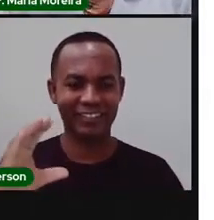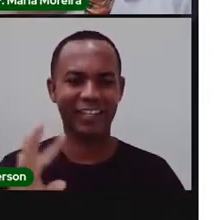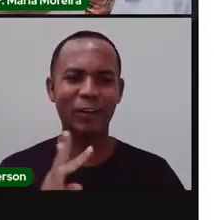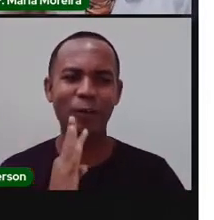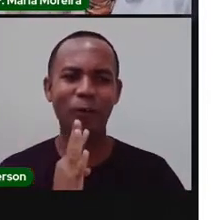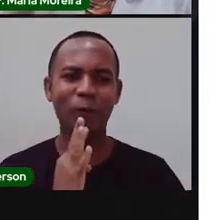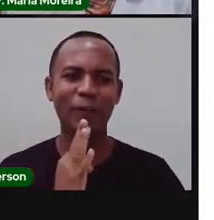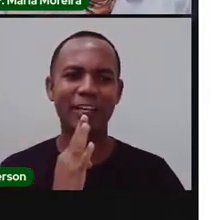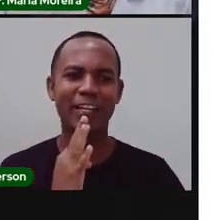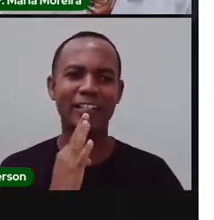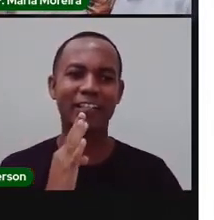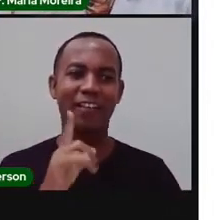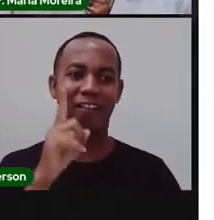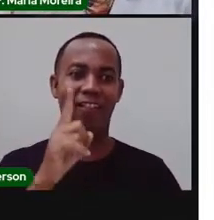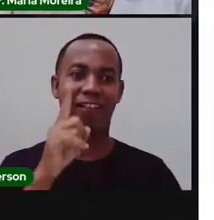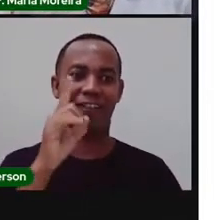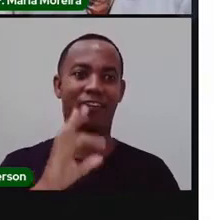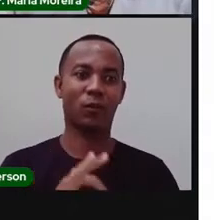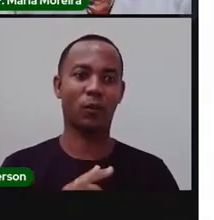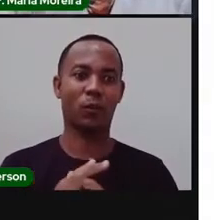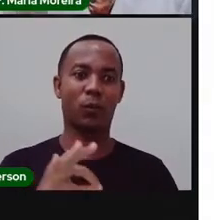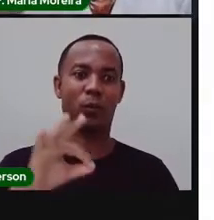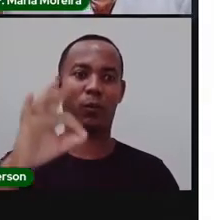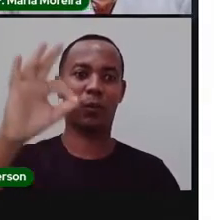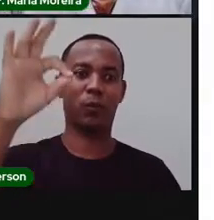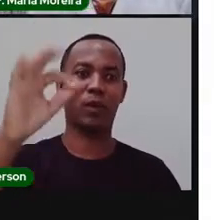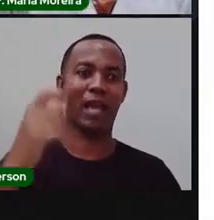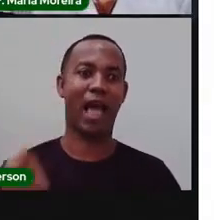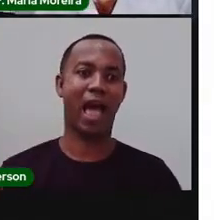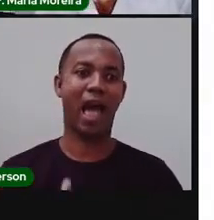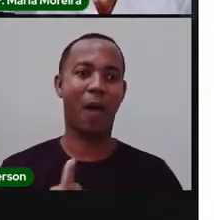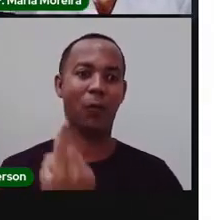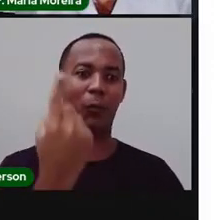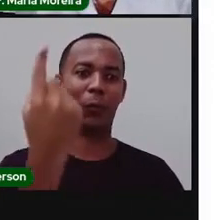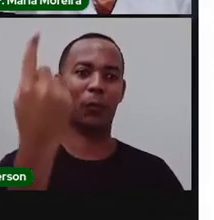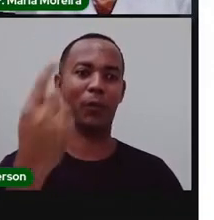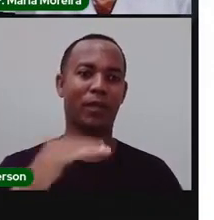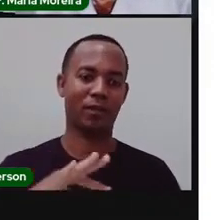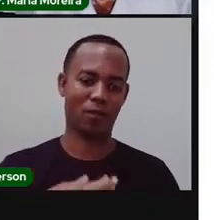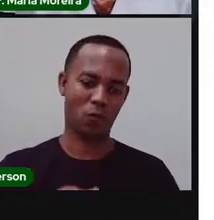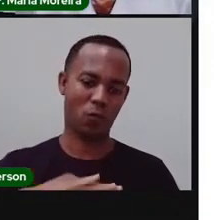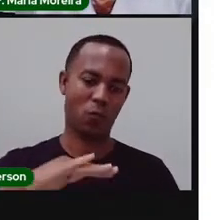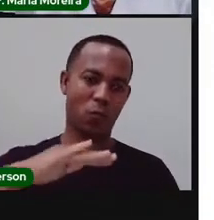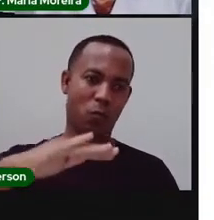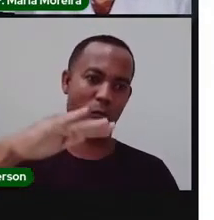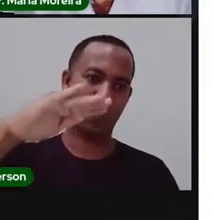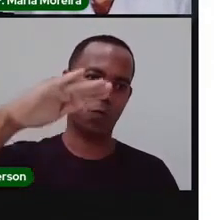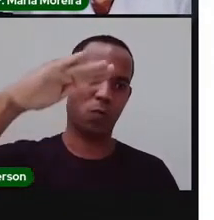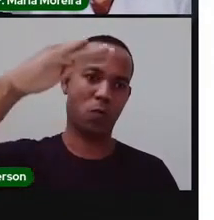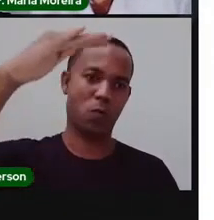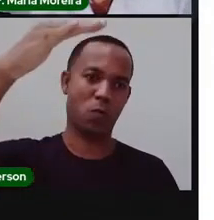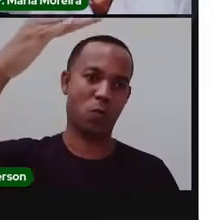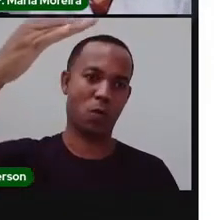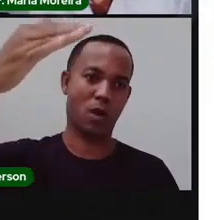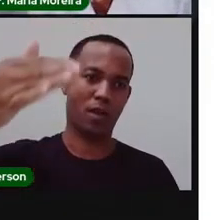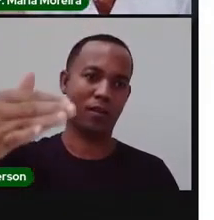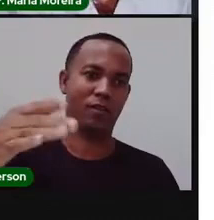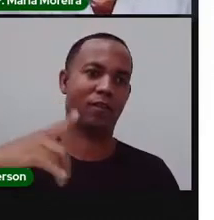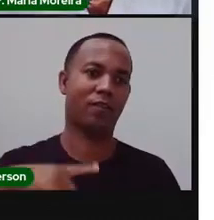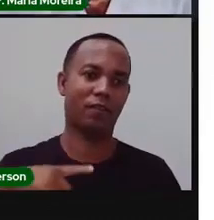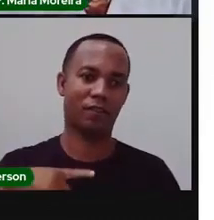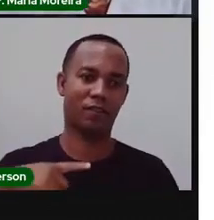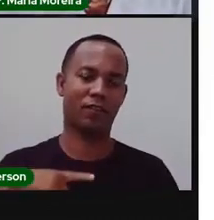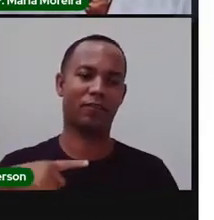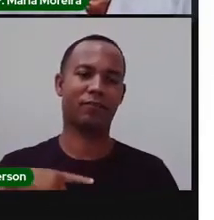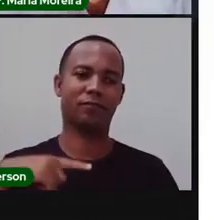O alto do Cruzeiro, porque o alto do Cruzeiro, ele fica onde? No alto, é um dos pontos mais altos do